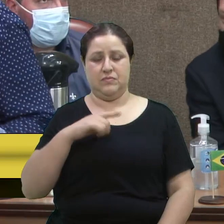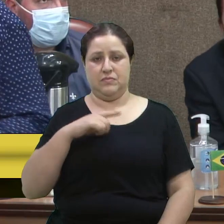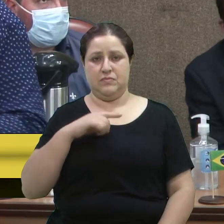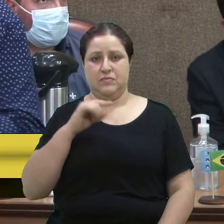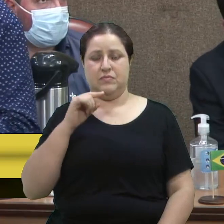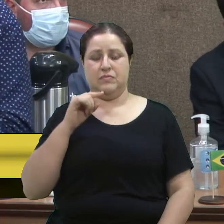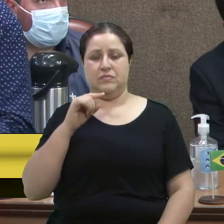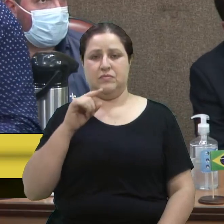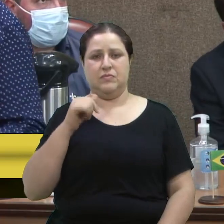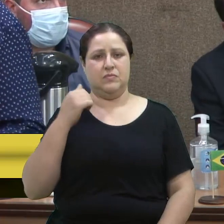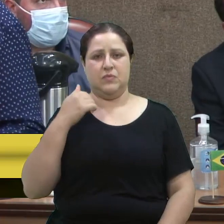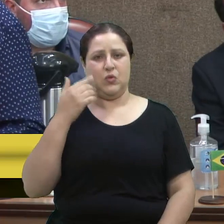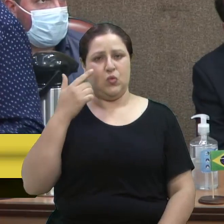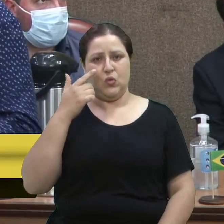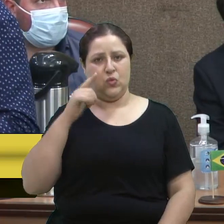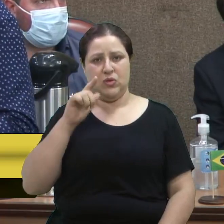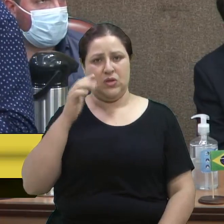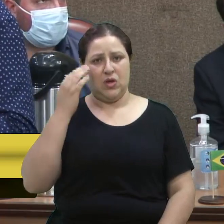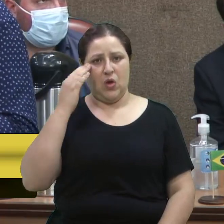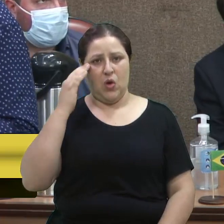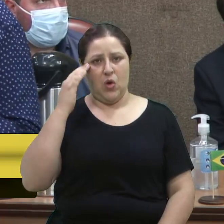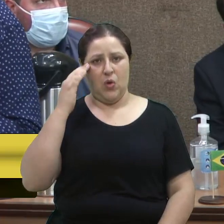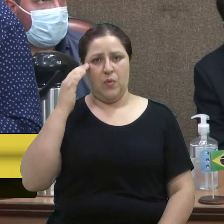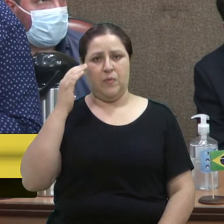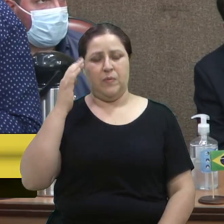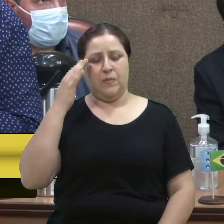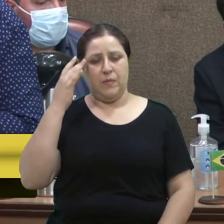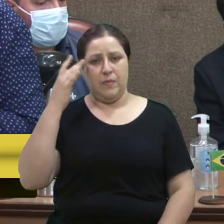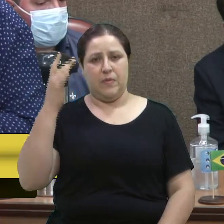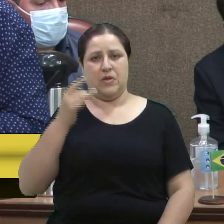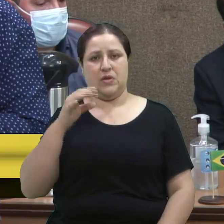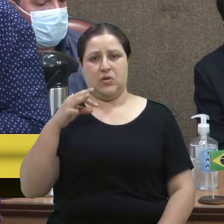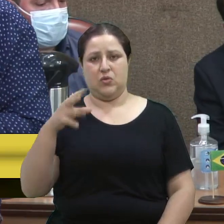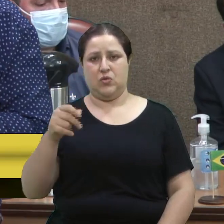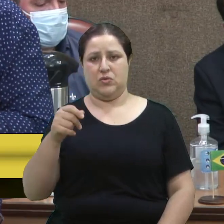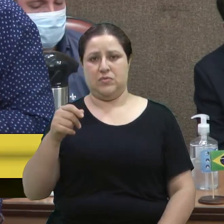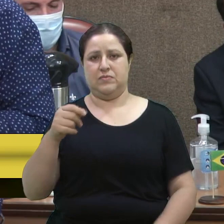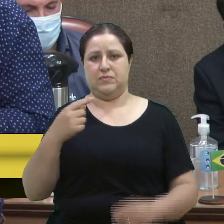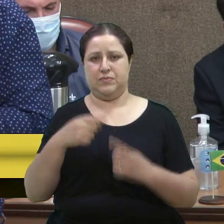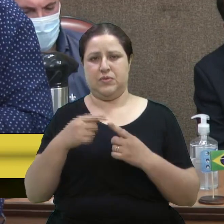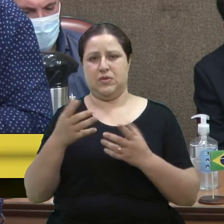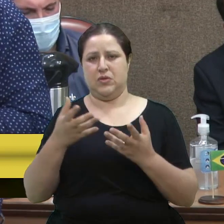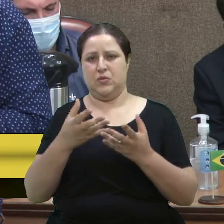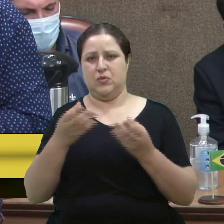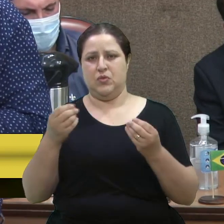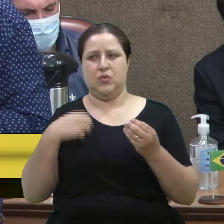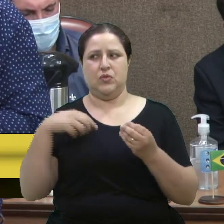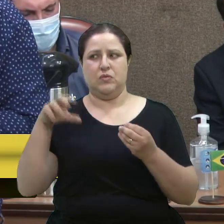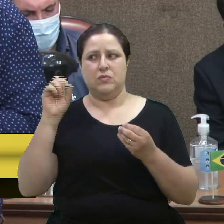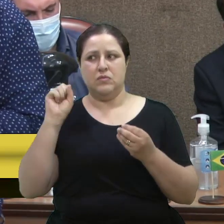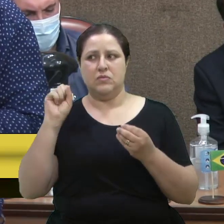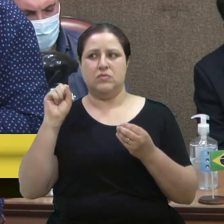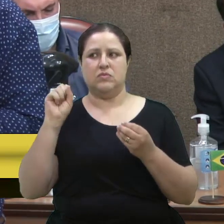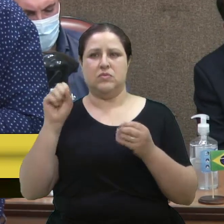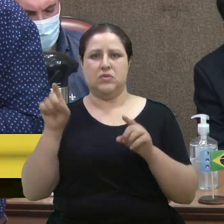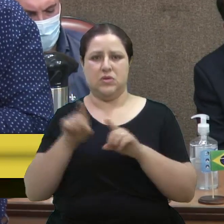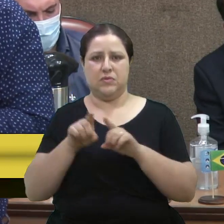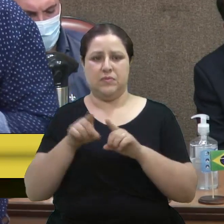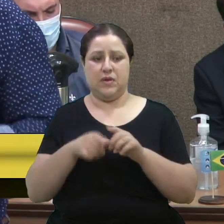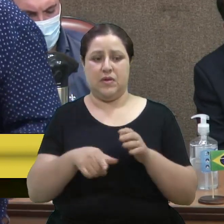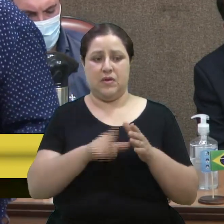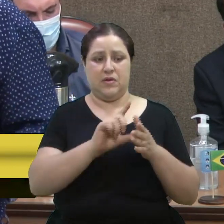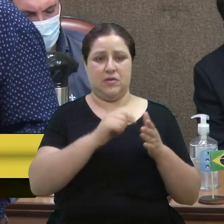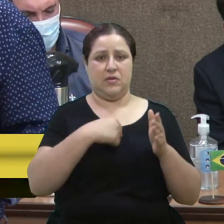eu não consegui compreendê-la toda, e até acho que pela questão, sabe, que eu discuto muito, e até fiz a minha emenda anterior,